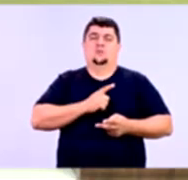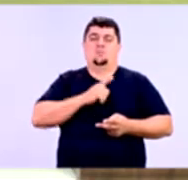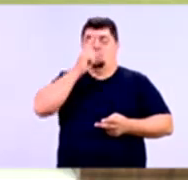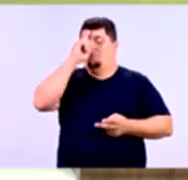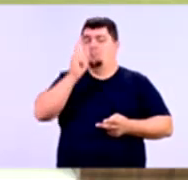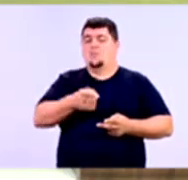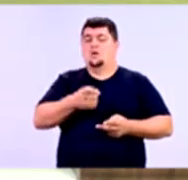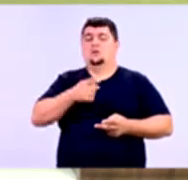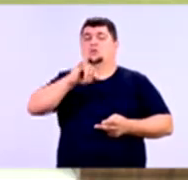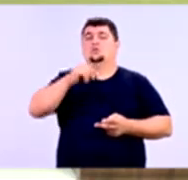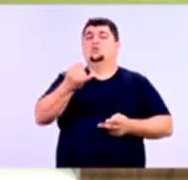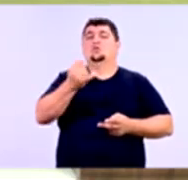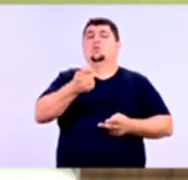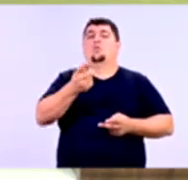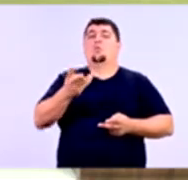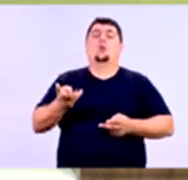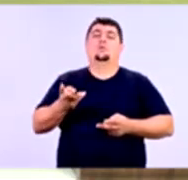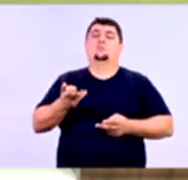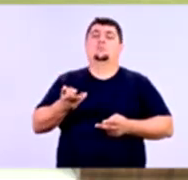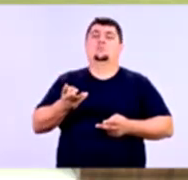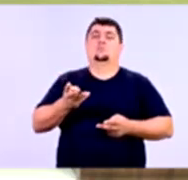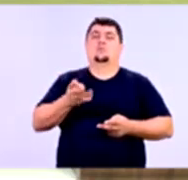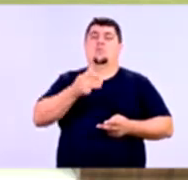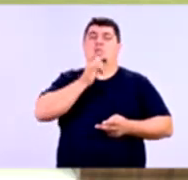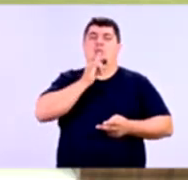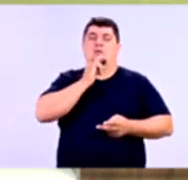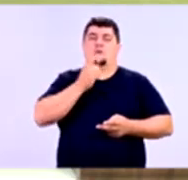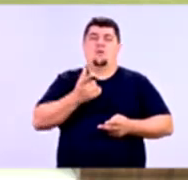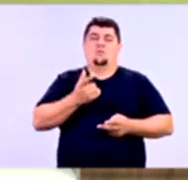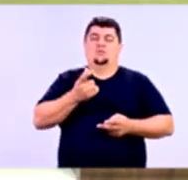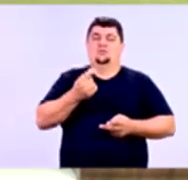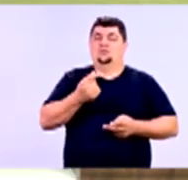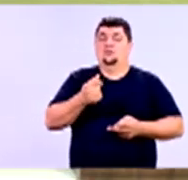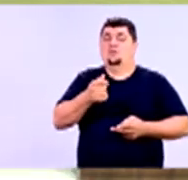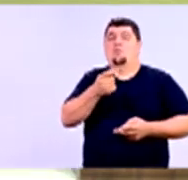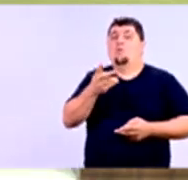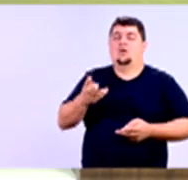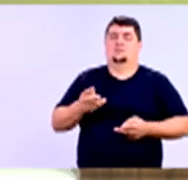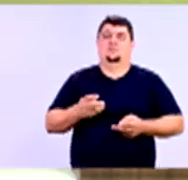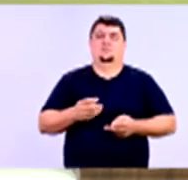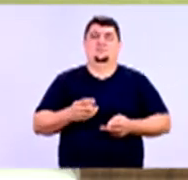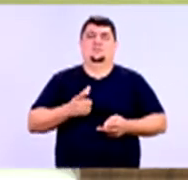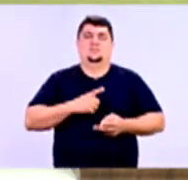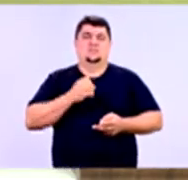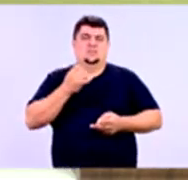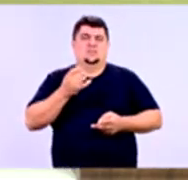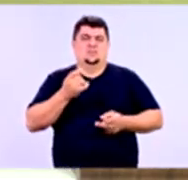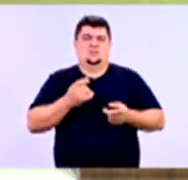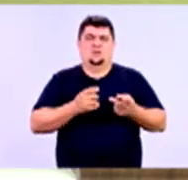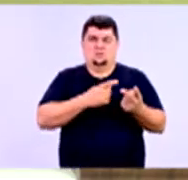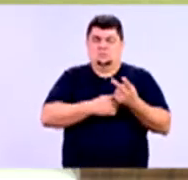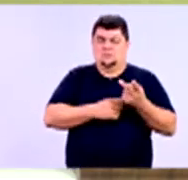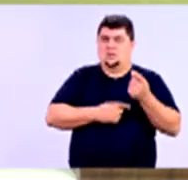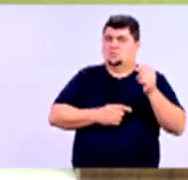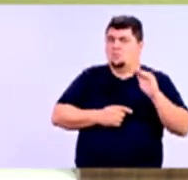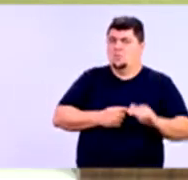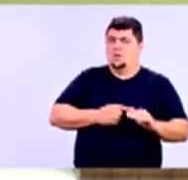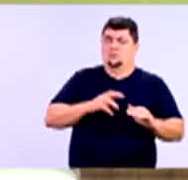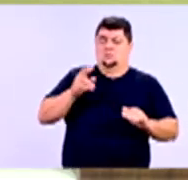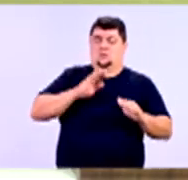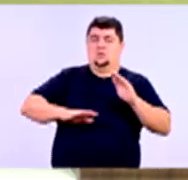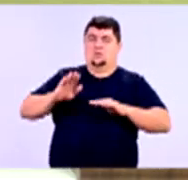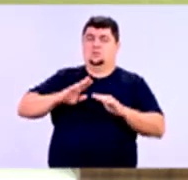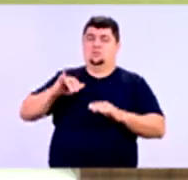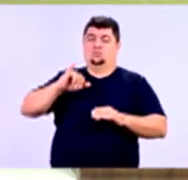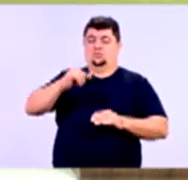a taxa de juros, né? Que a gente pode entender como se fosse o preço do dinheiro. Então, quanto menos crédito no mercado devido a um risco alto, você vai ter que